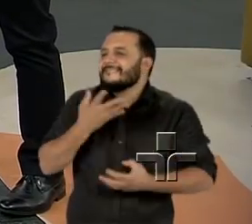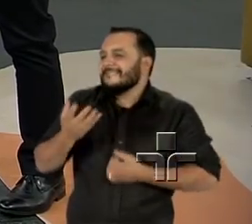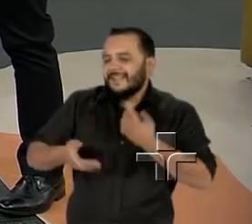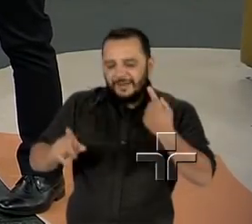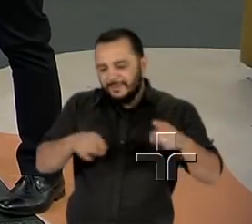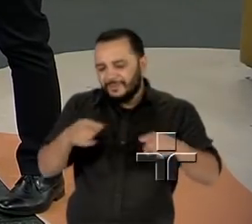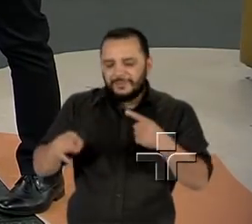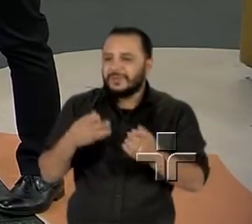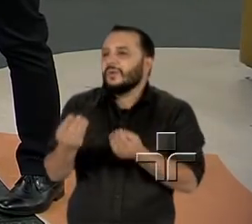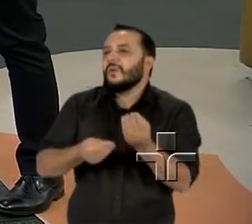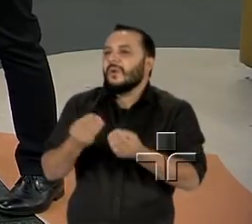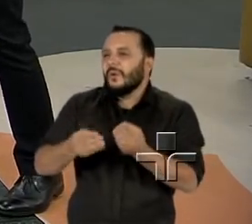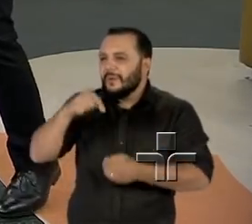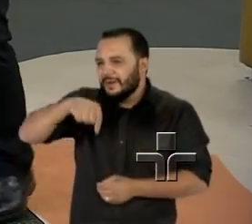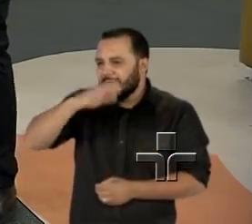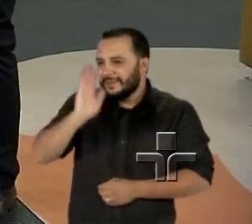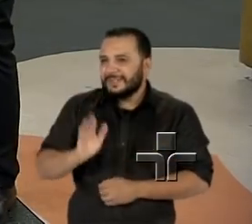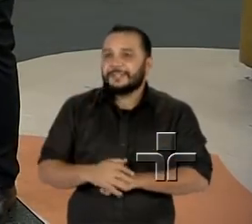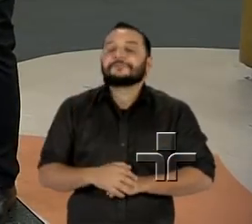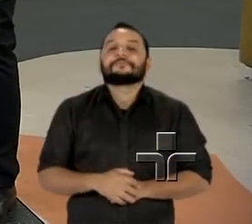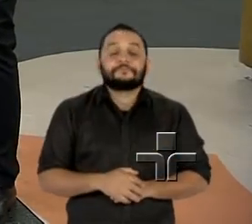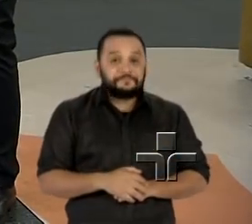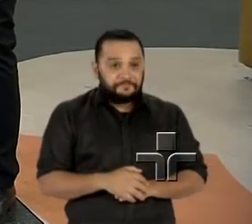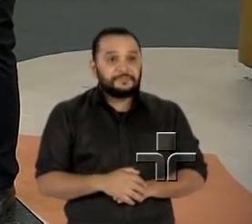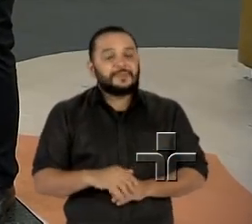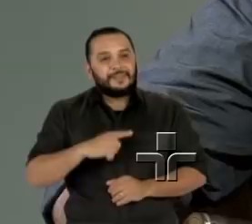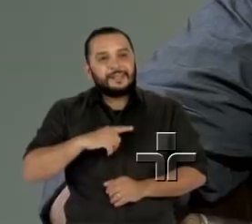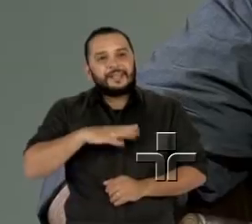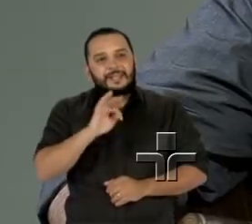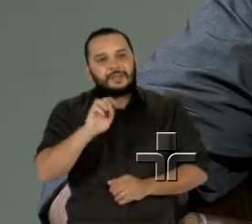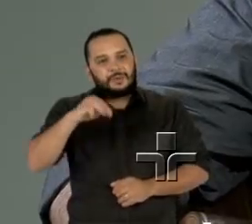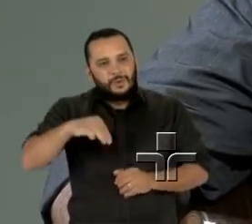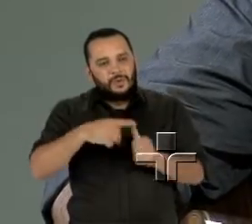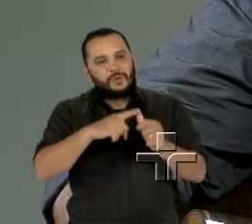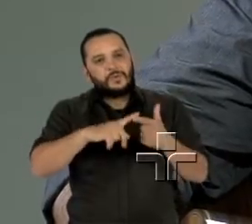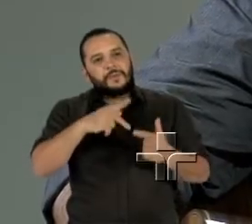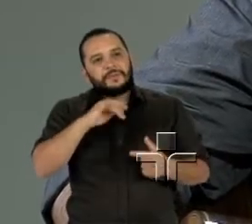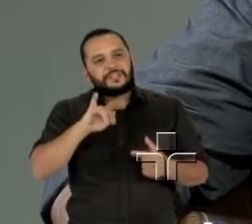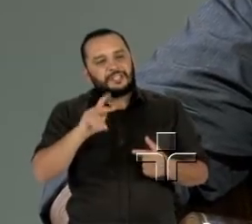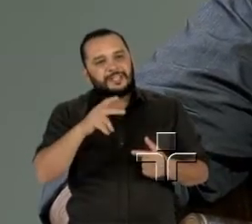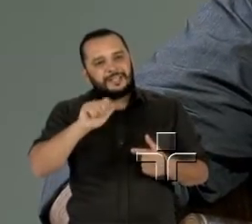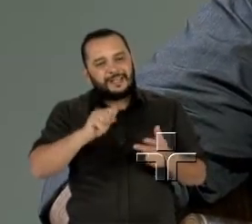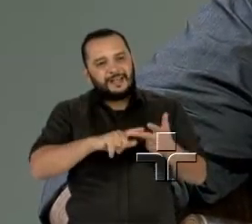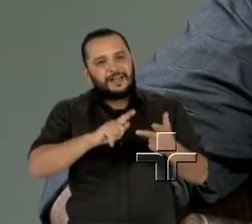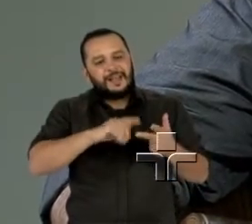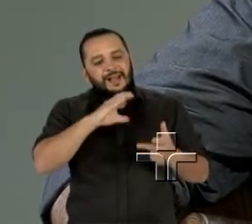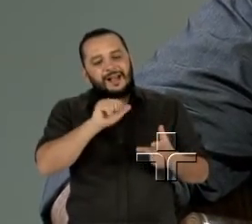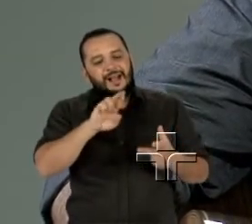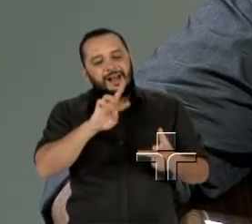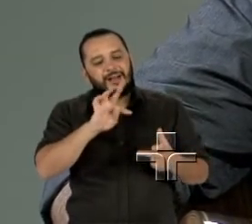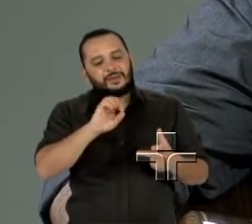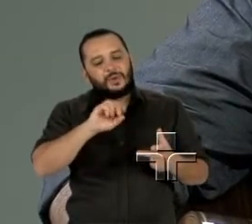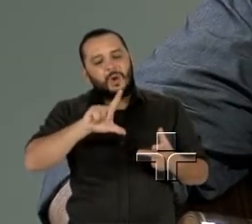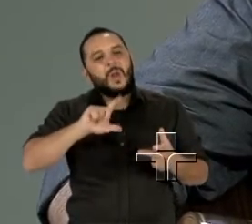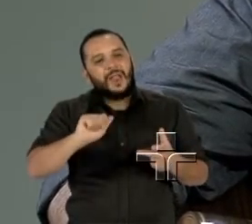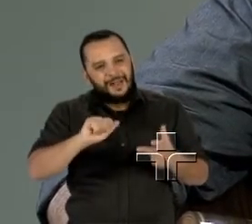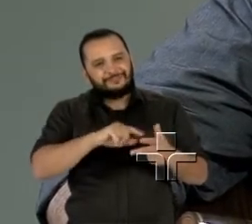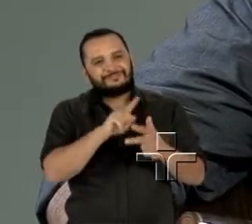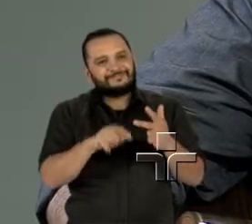Brasil, o que a gente pode falar de hoje? Ah, eu me refiro a Tom Jobim, Pixinguinha, Cartola, eu acho que representa